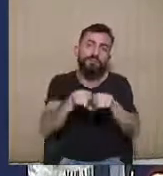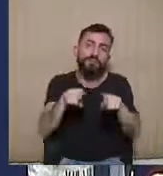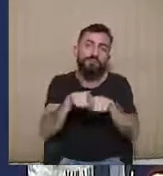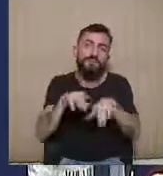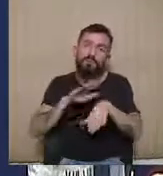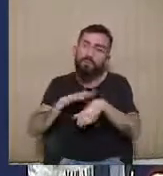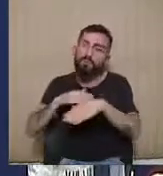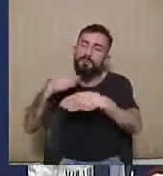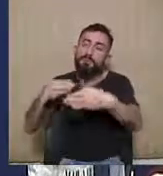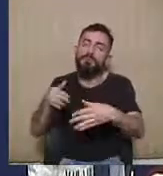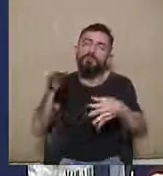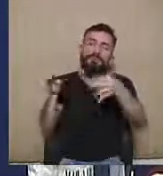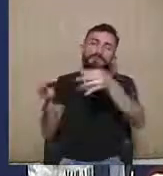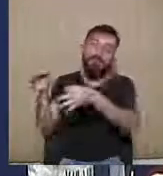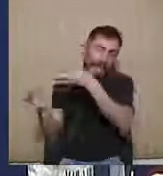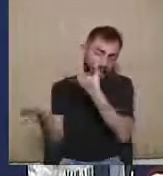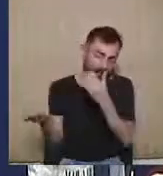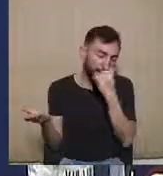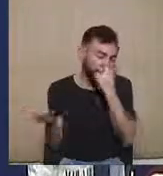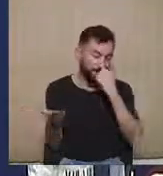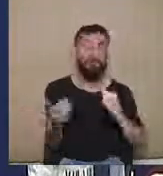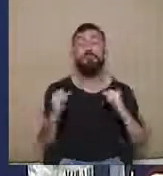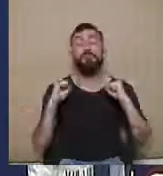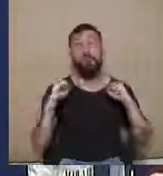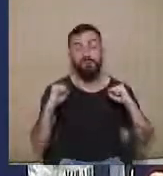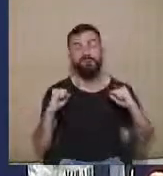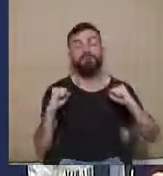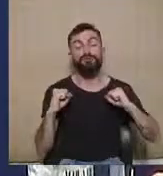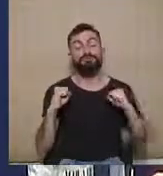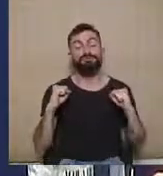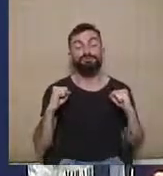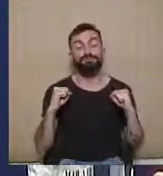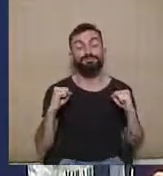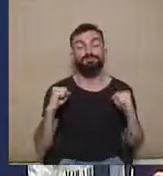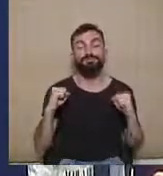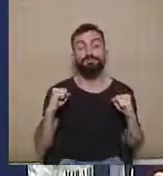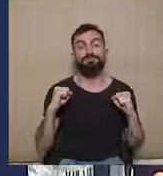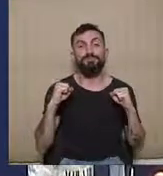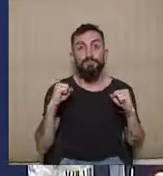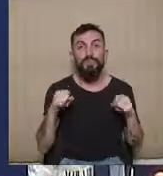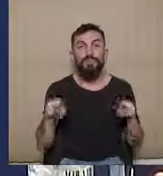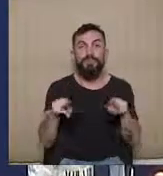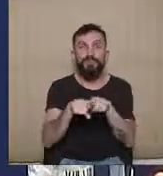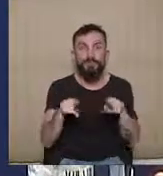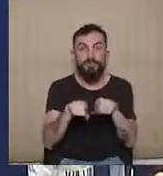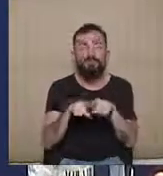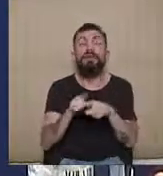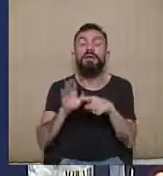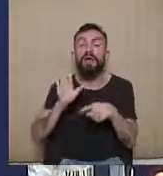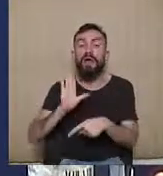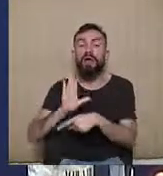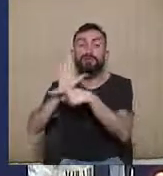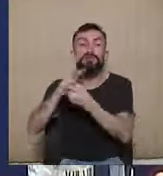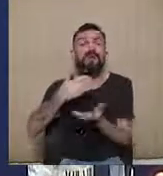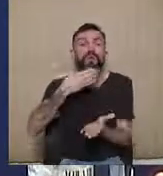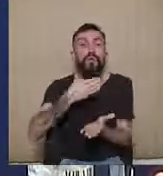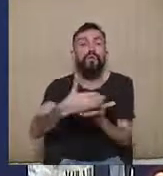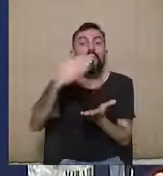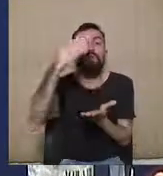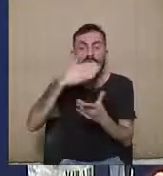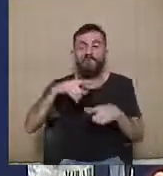ajuizada, antes, então, favoreceria já o início dessa apuração quanto aos atos abusivos.